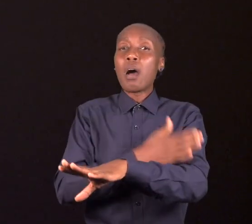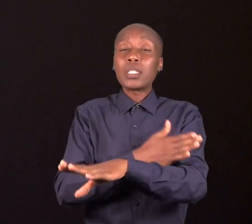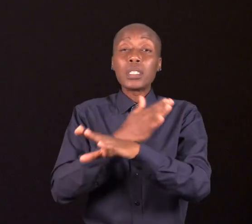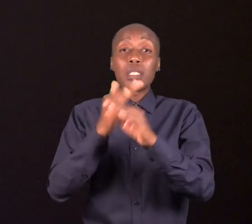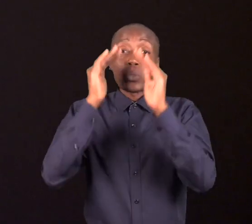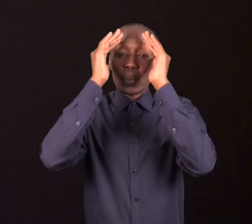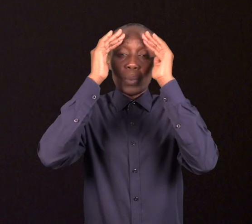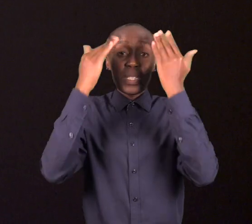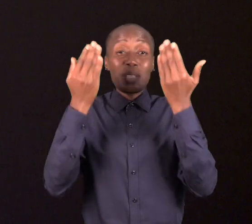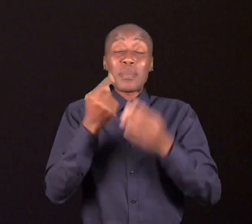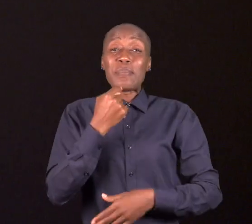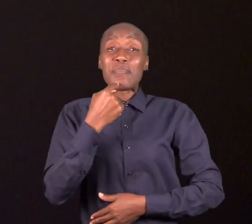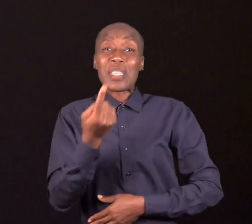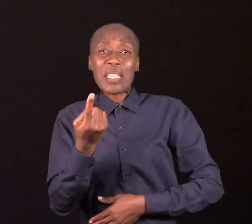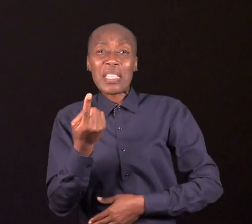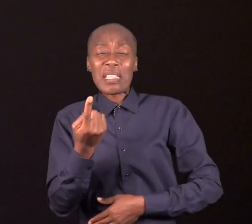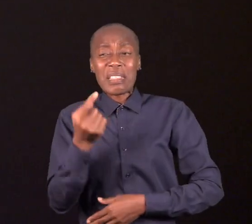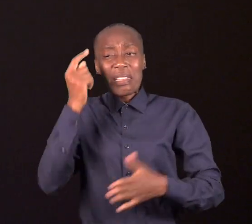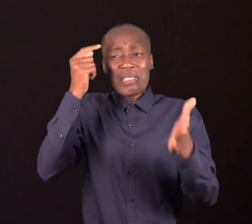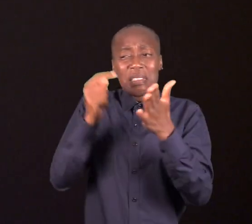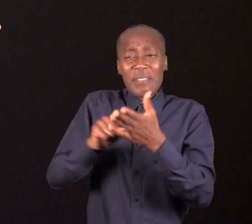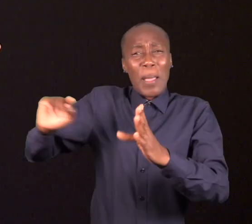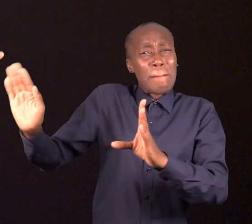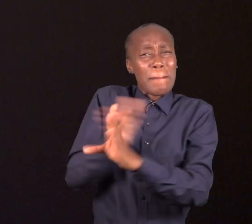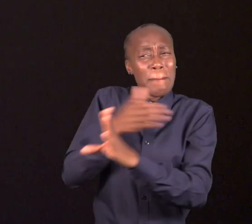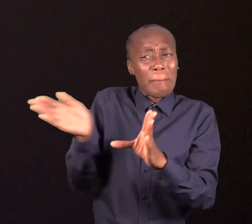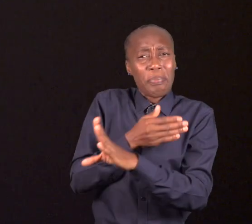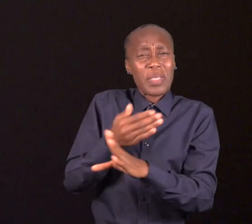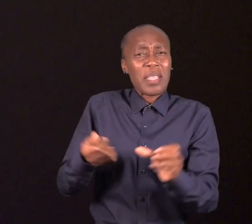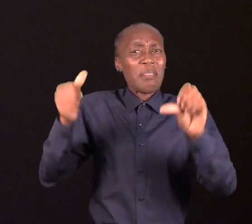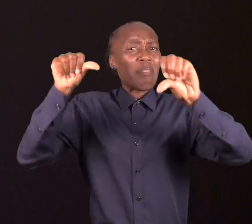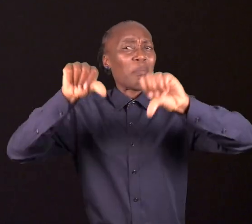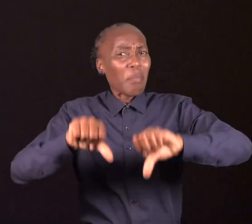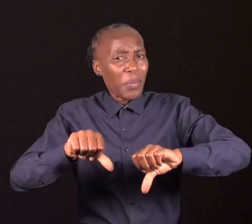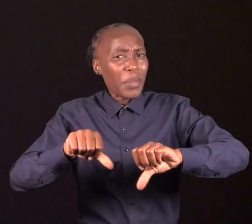Infelizmente, naquela época, não sabia eu dizer que tratava-se de alguma forma de violência.